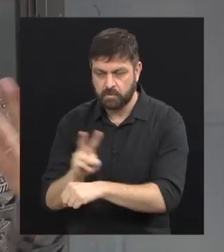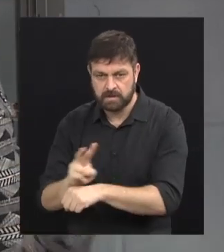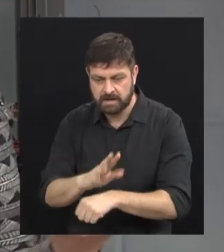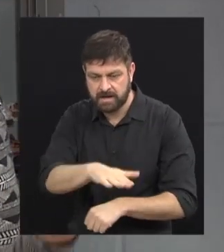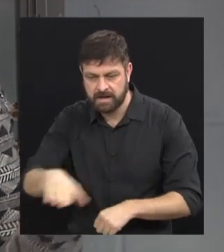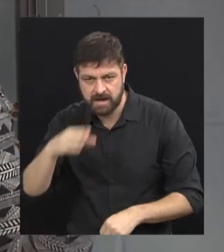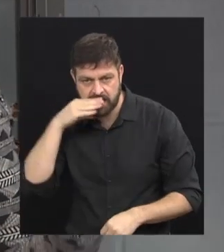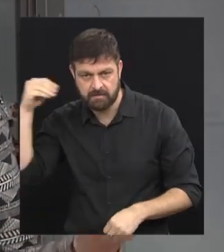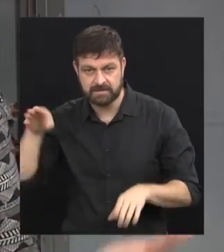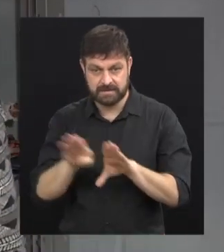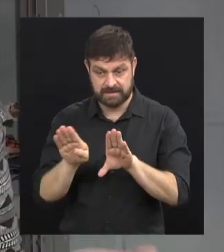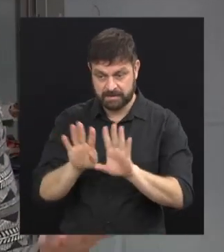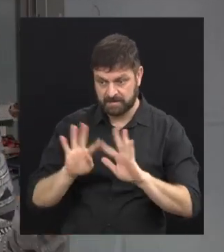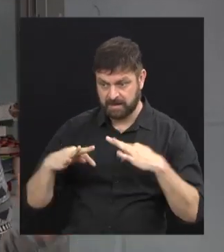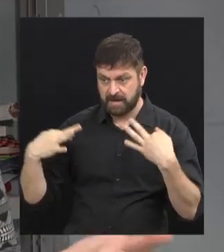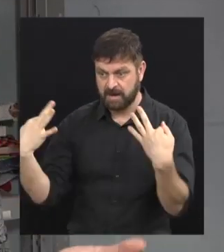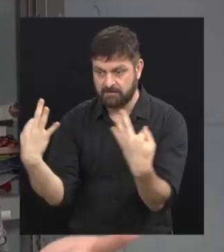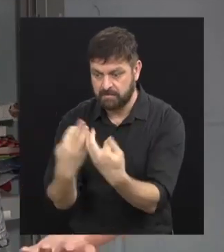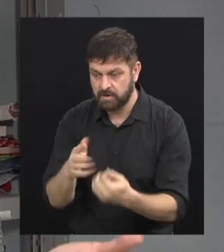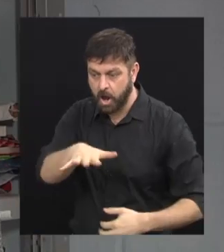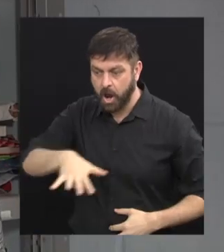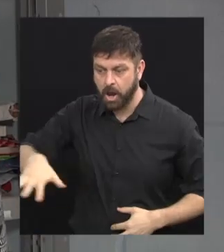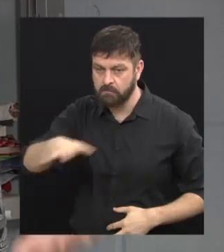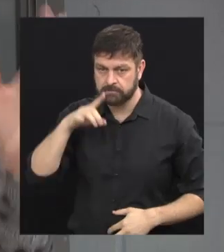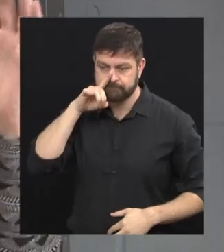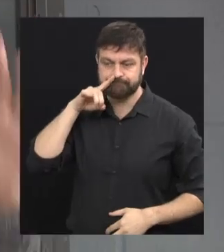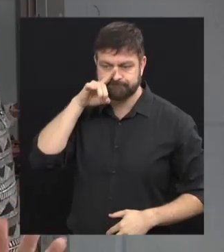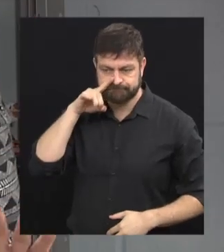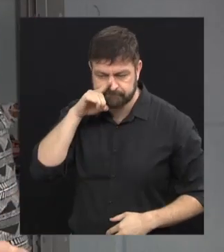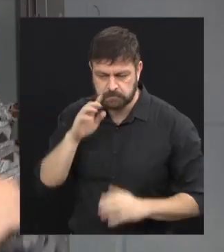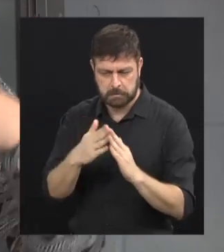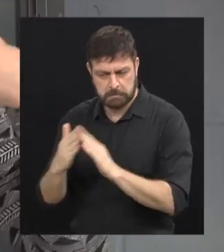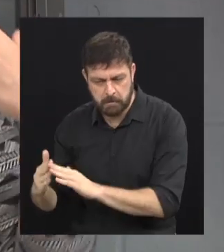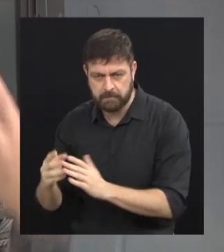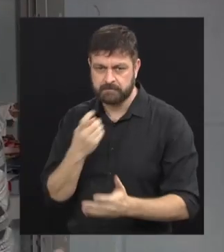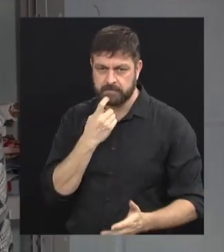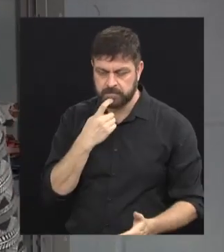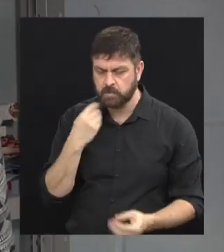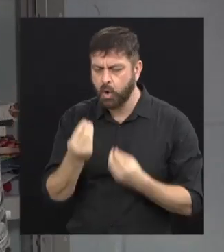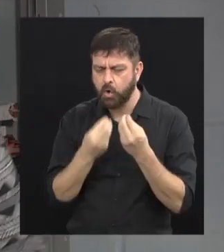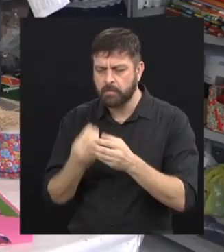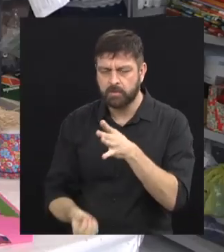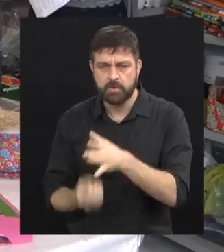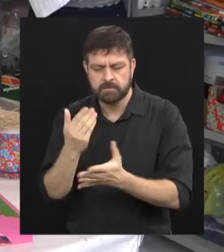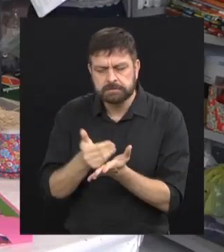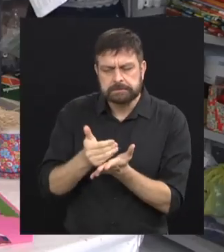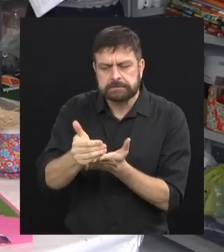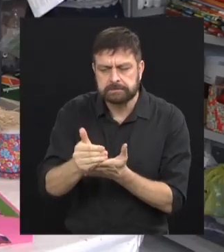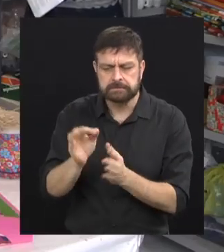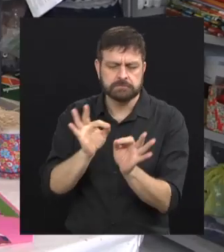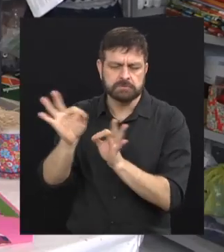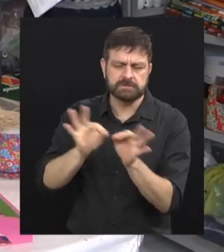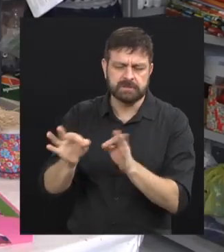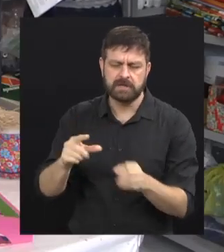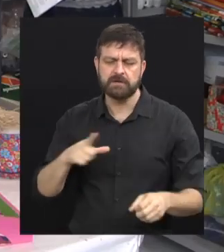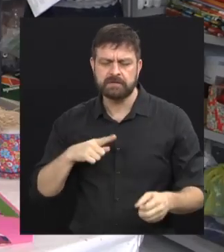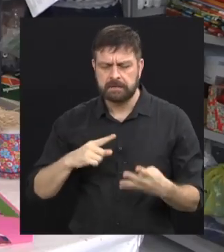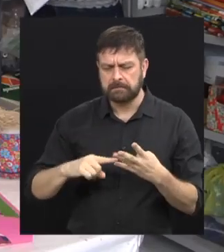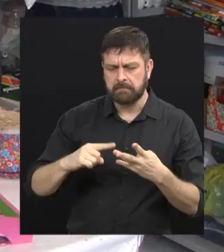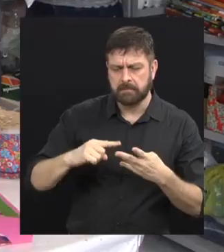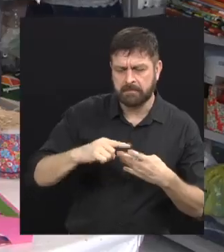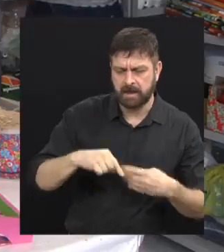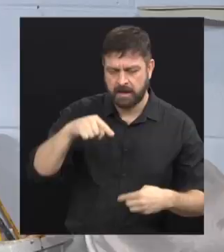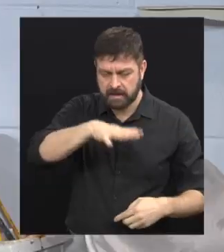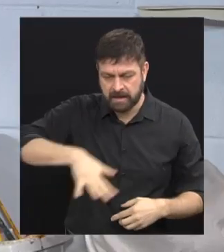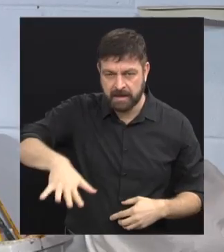adolescentes e também as suas famílias em áreas de risco da cidade de Campinas. Para conhecer como surgiu esse projeto e tudo que ele desenvolve aqui no Parque São